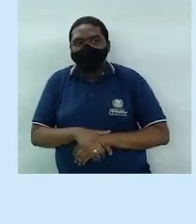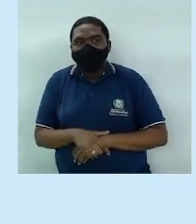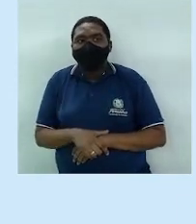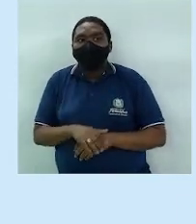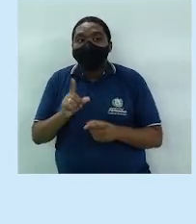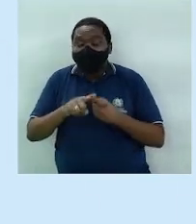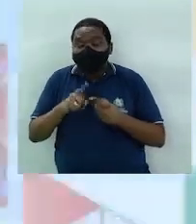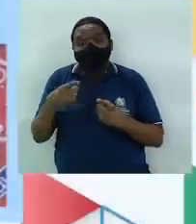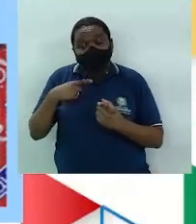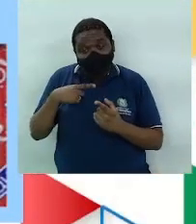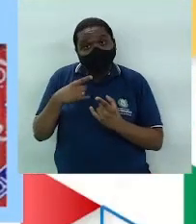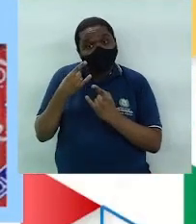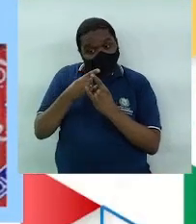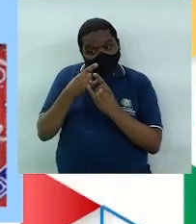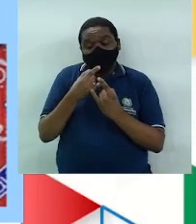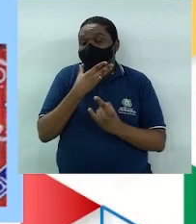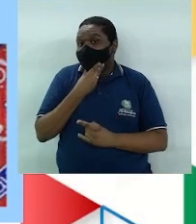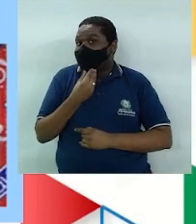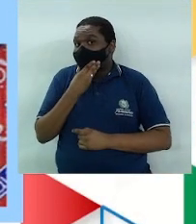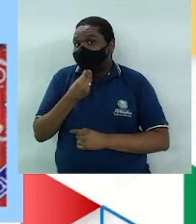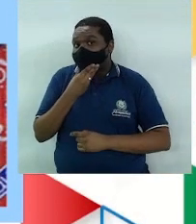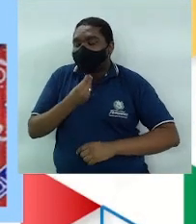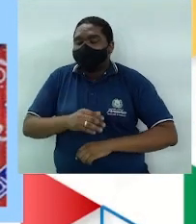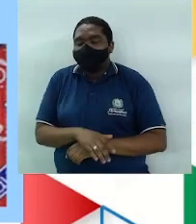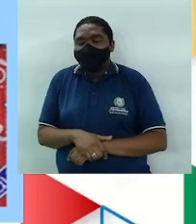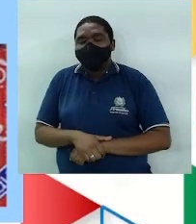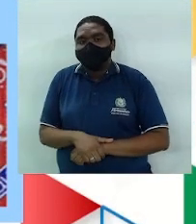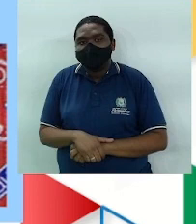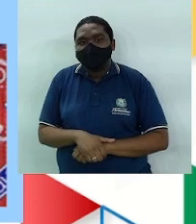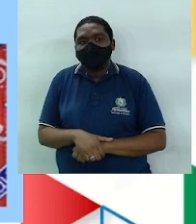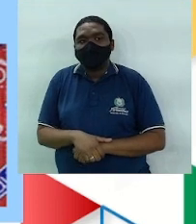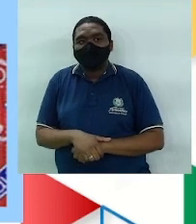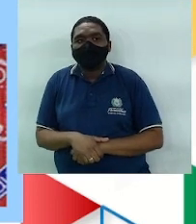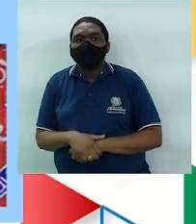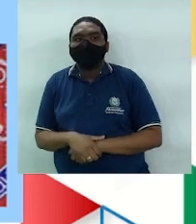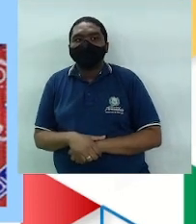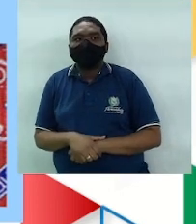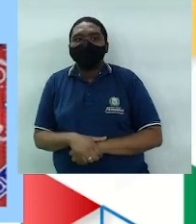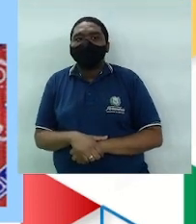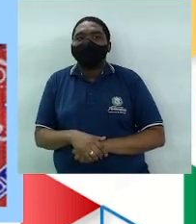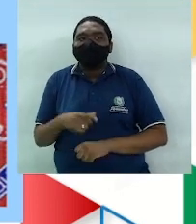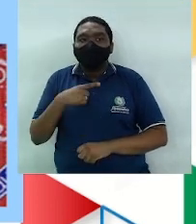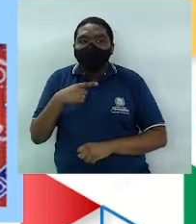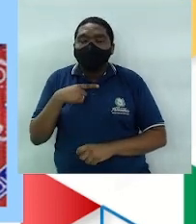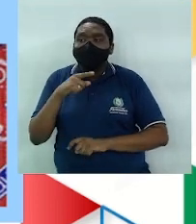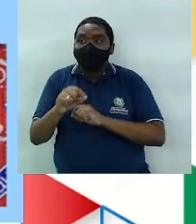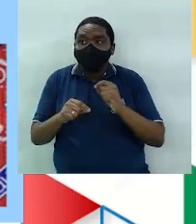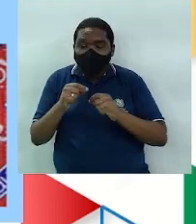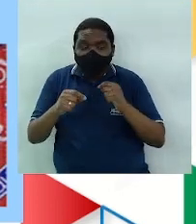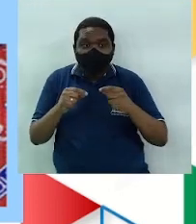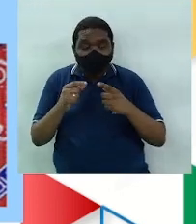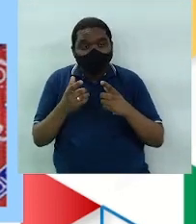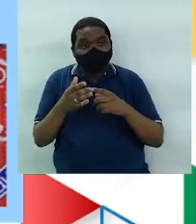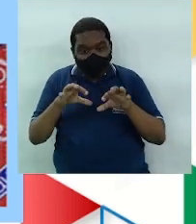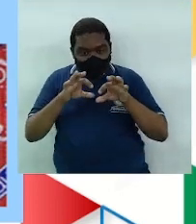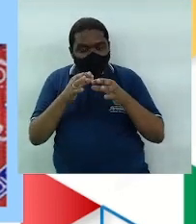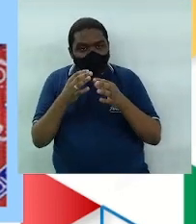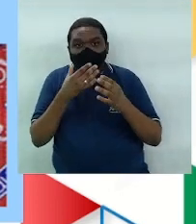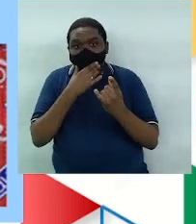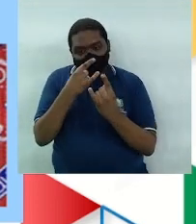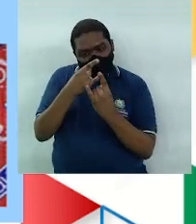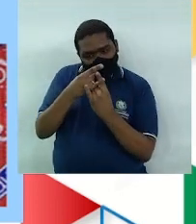Preservativo masculino. Ó, o preservativo masculino, existe uma membrana de látex fina,